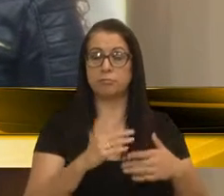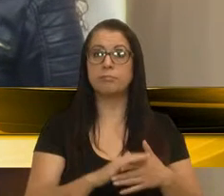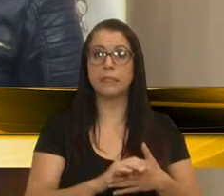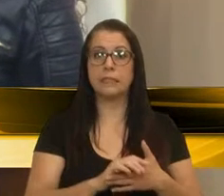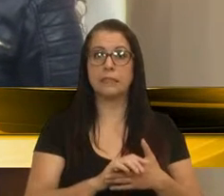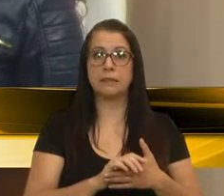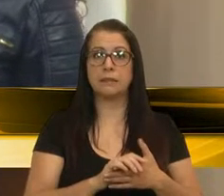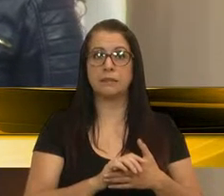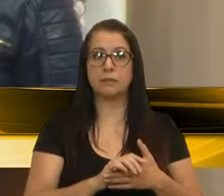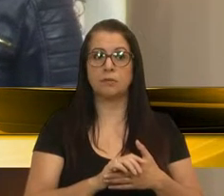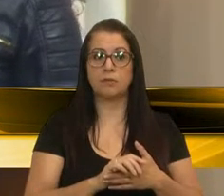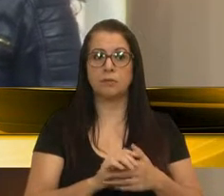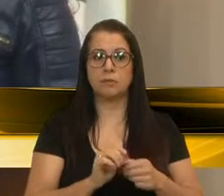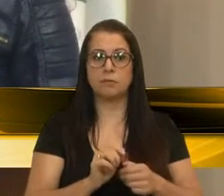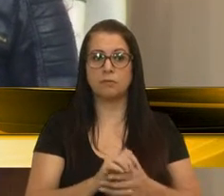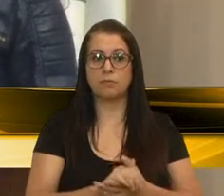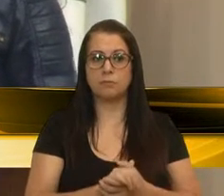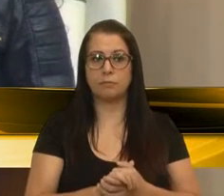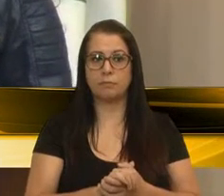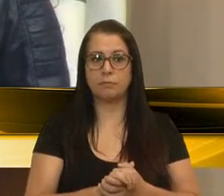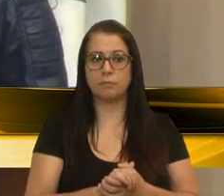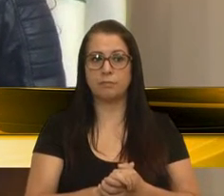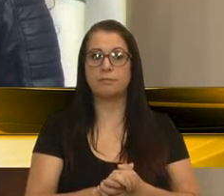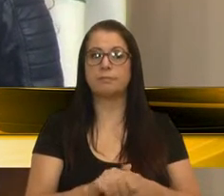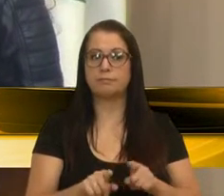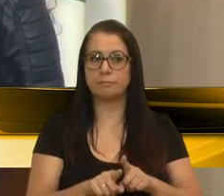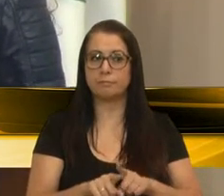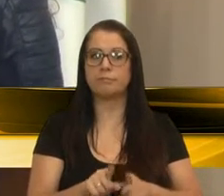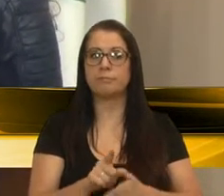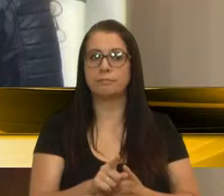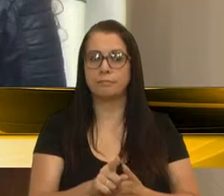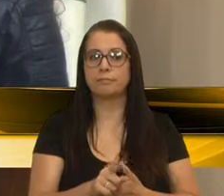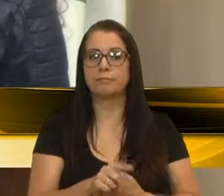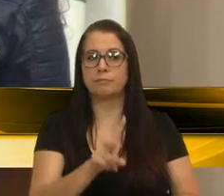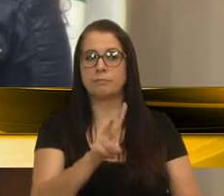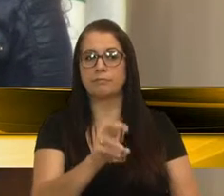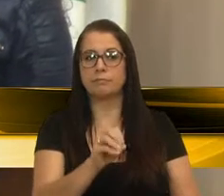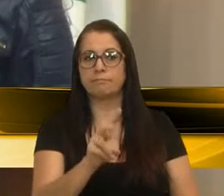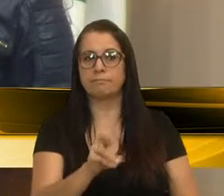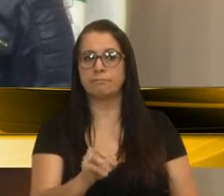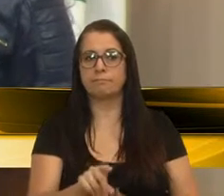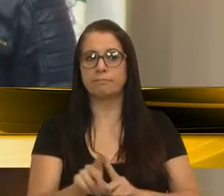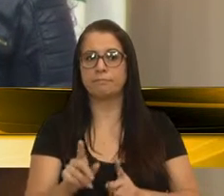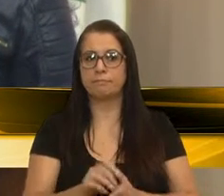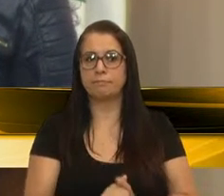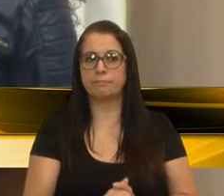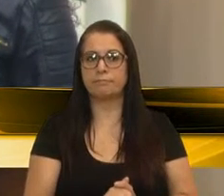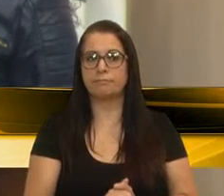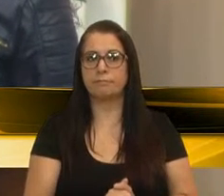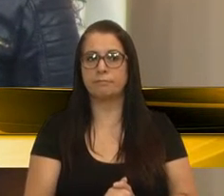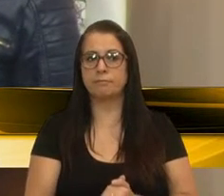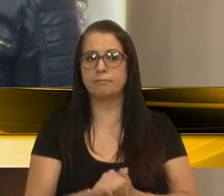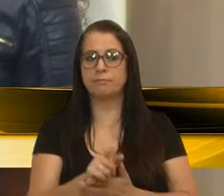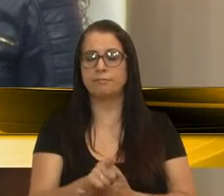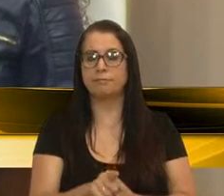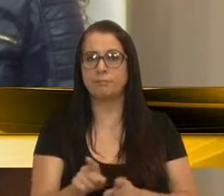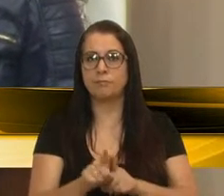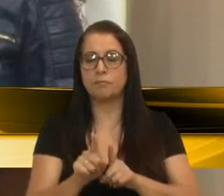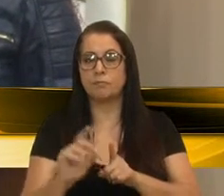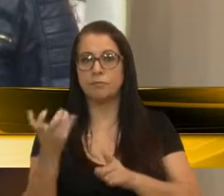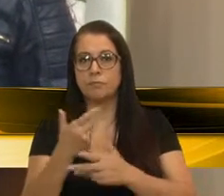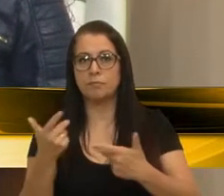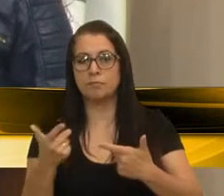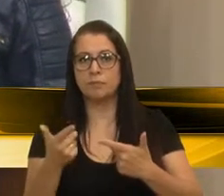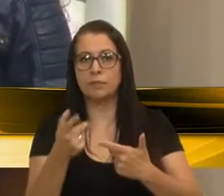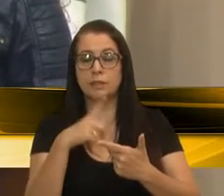fazer uma nova Festa Nacional da Uva em 2020, trazendo para o calendário o que seria a data correta,